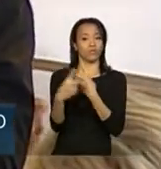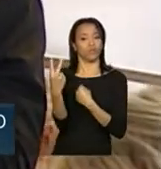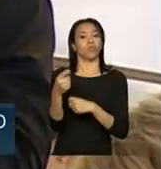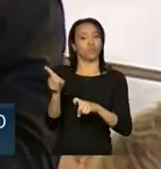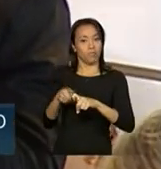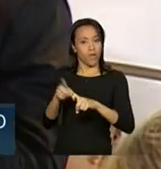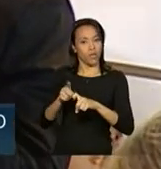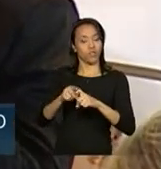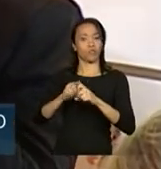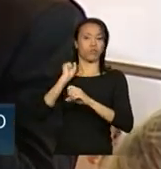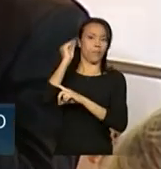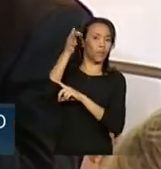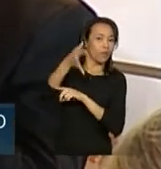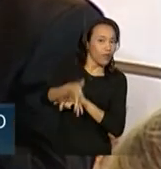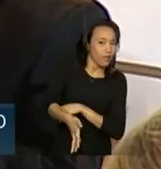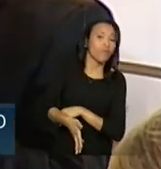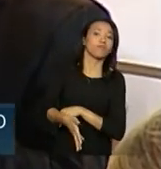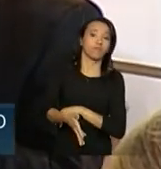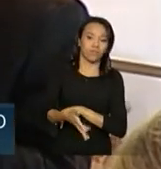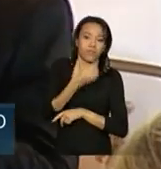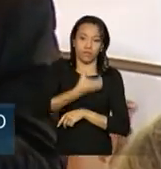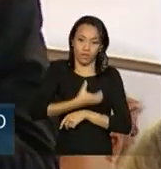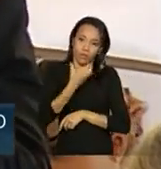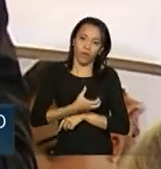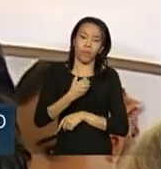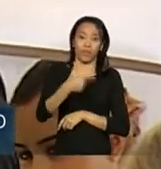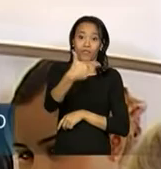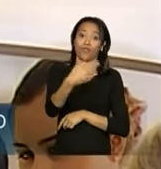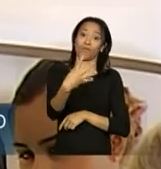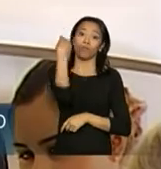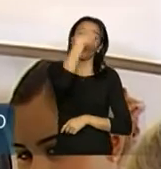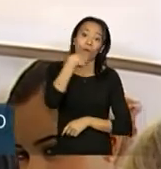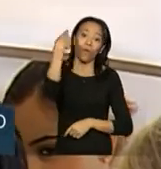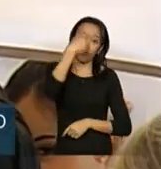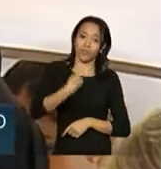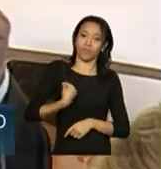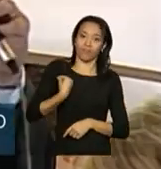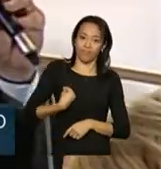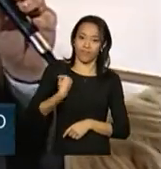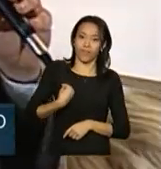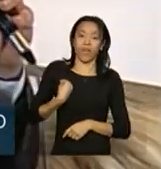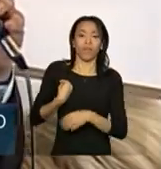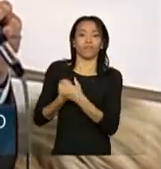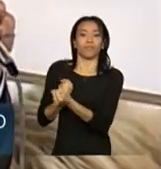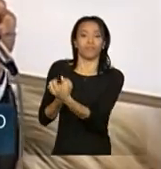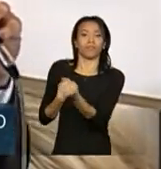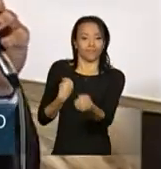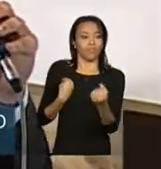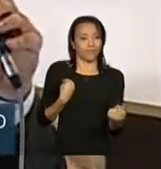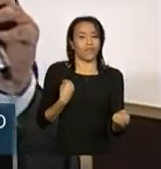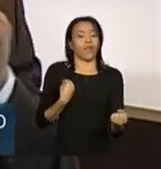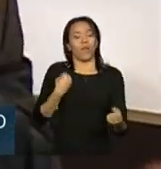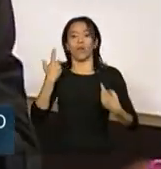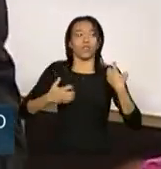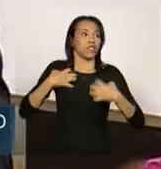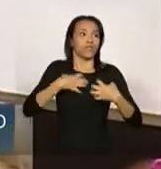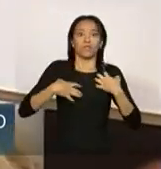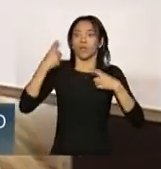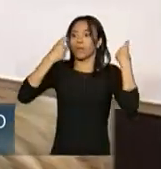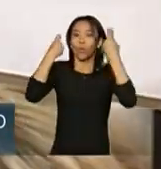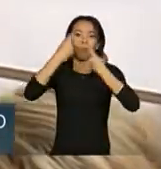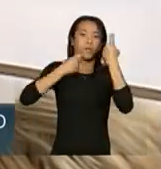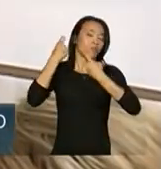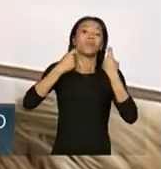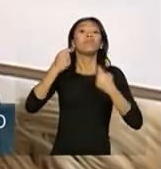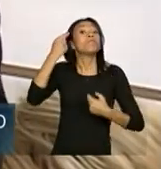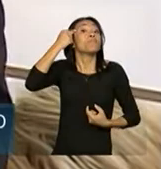noite, na jornada durante a noite, ficar 24 horas no hospital. E eles todos concordando, é verdade, é um desespero, a não sabe o que fazer. Eu